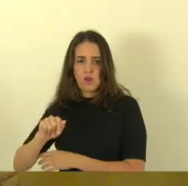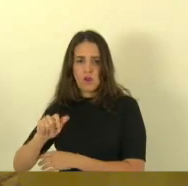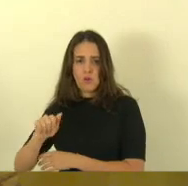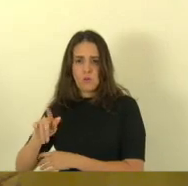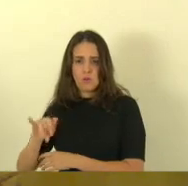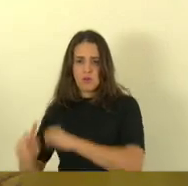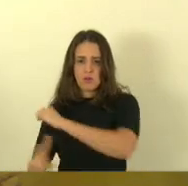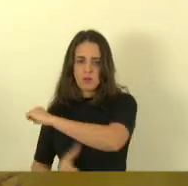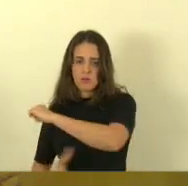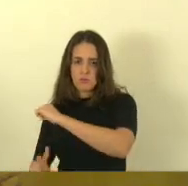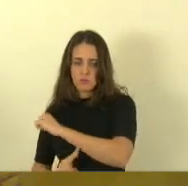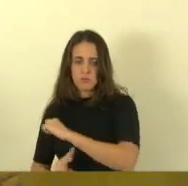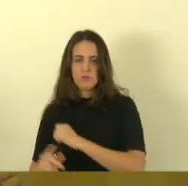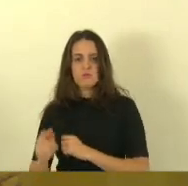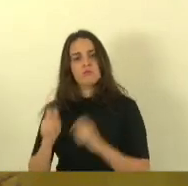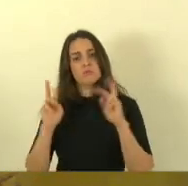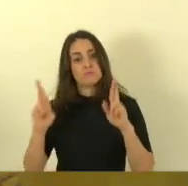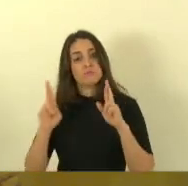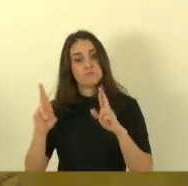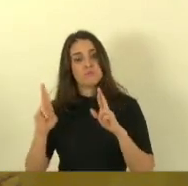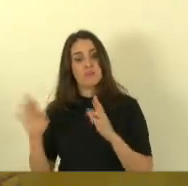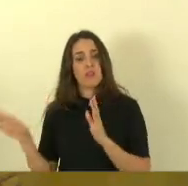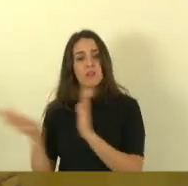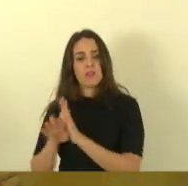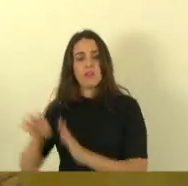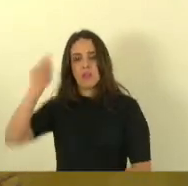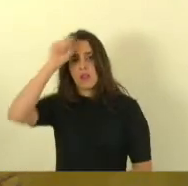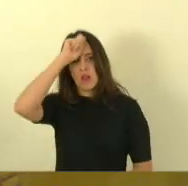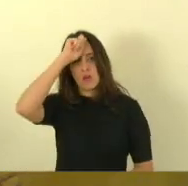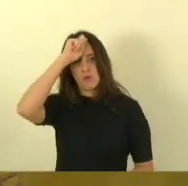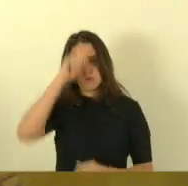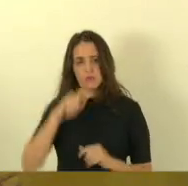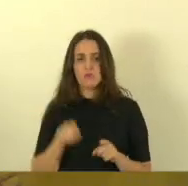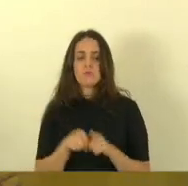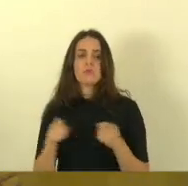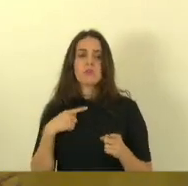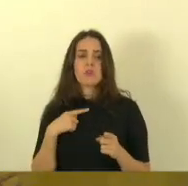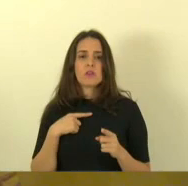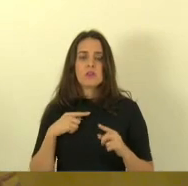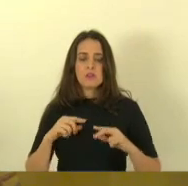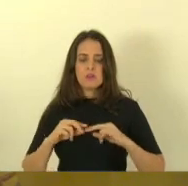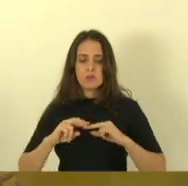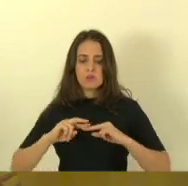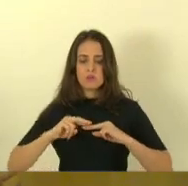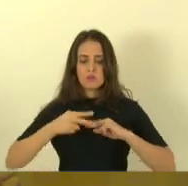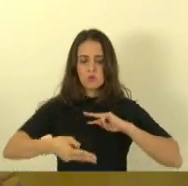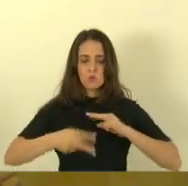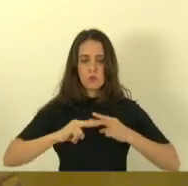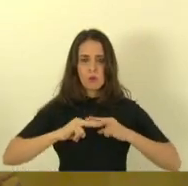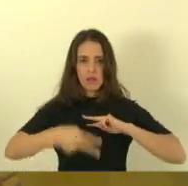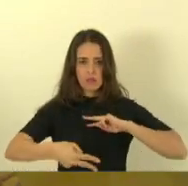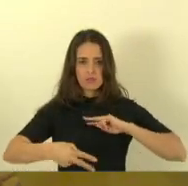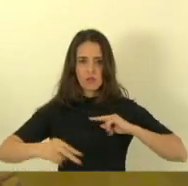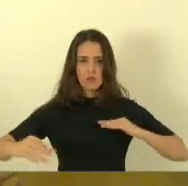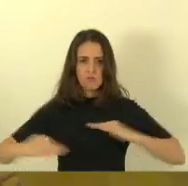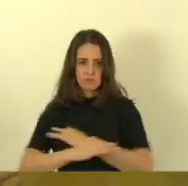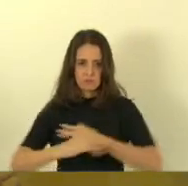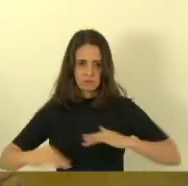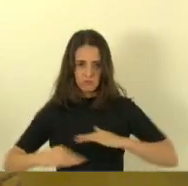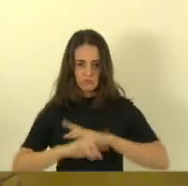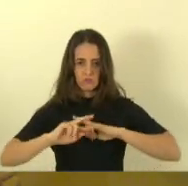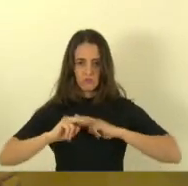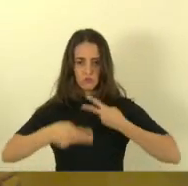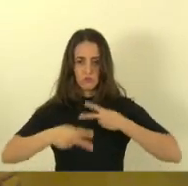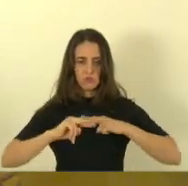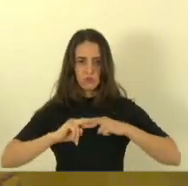de chegar até o município de Aracruz uma vez que a duplicação foi até em Capuba até no final de Jacaraípe onde